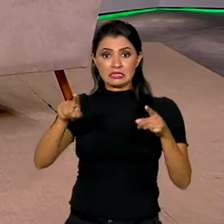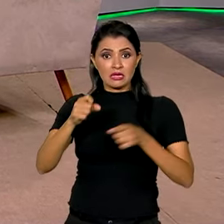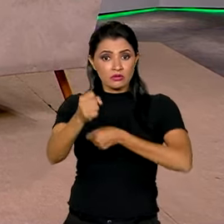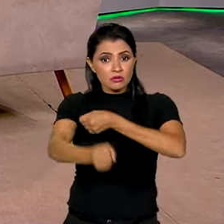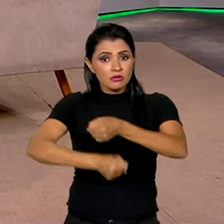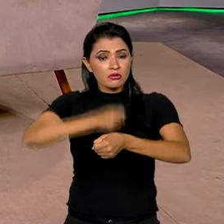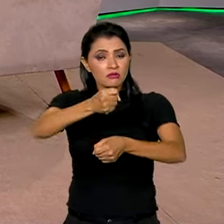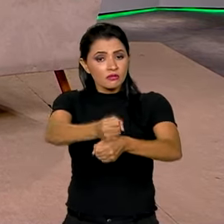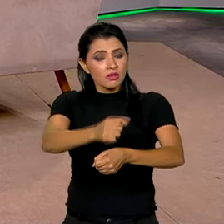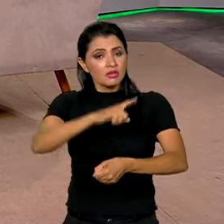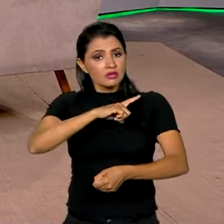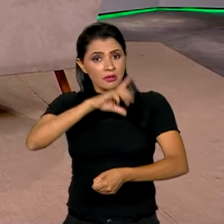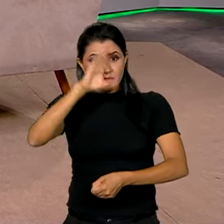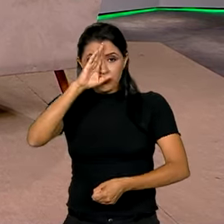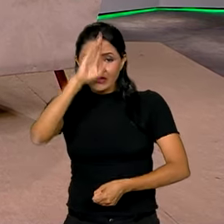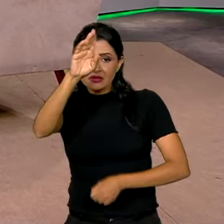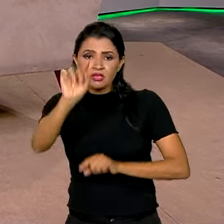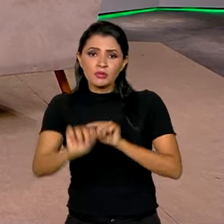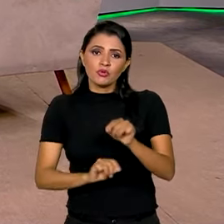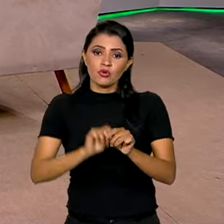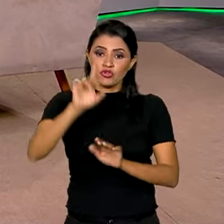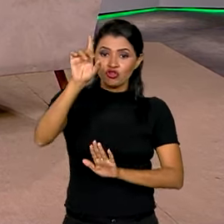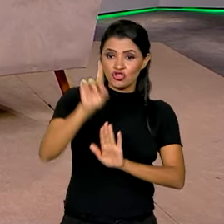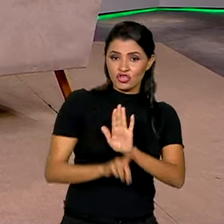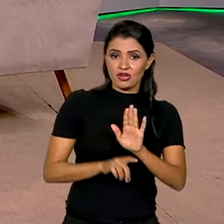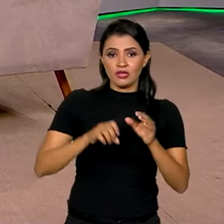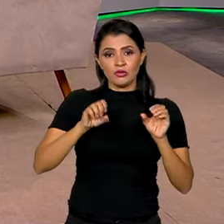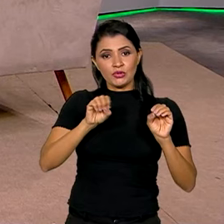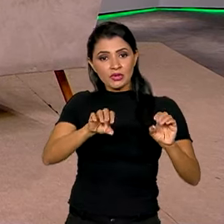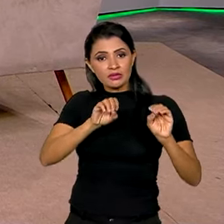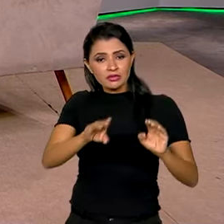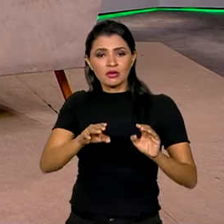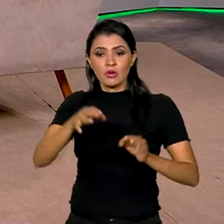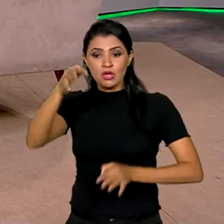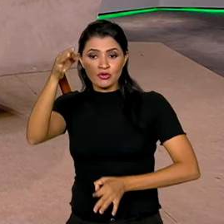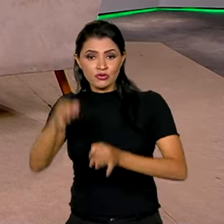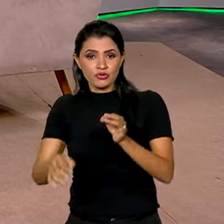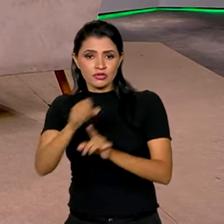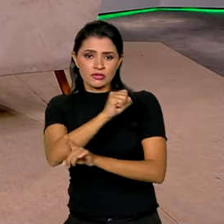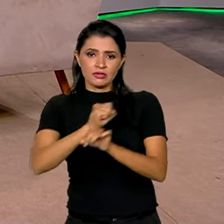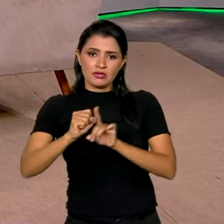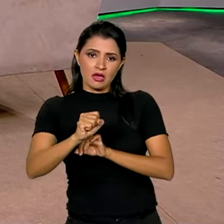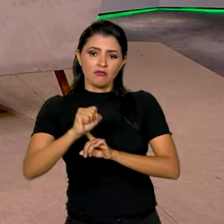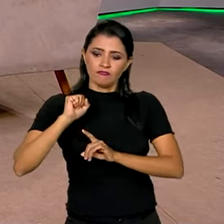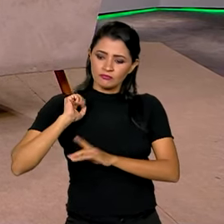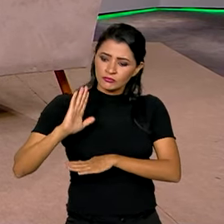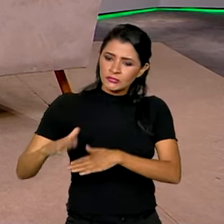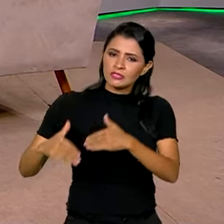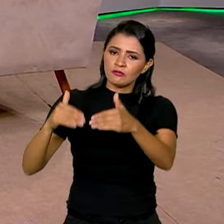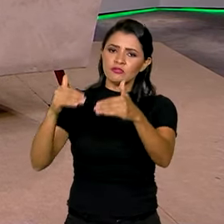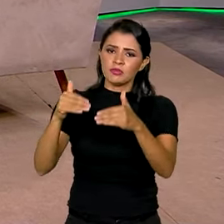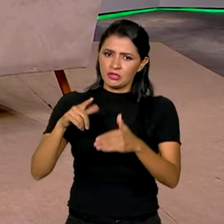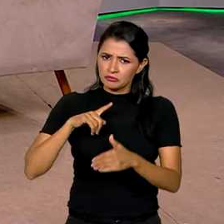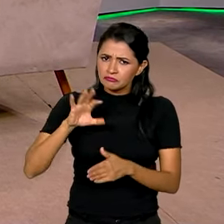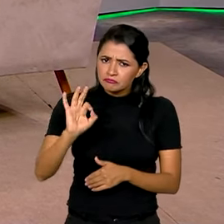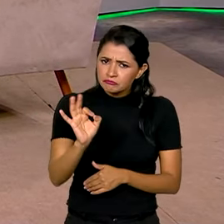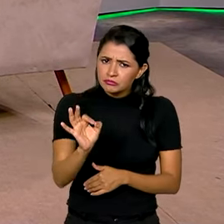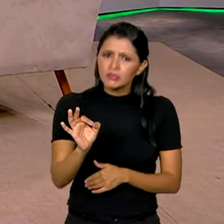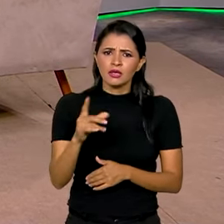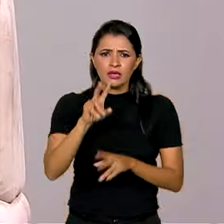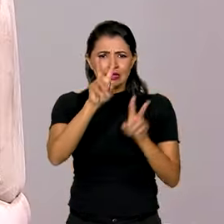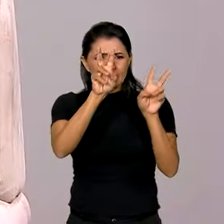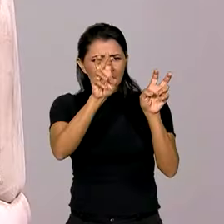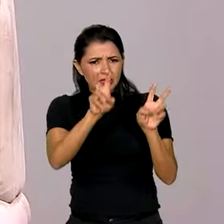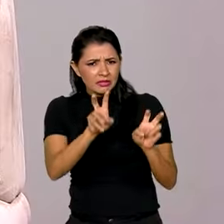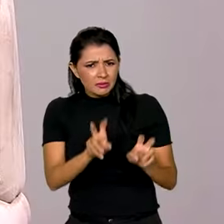que vem terá como princípios o direito à educação, a justiça social, o desenvolvimento sustentável, não é? Temas